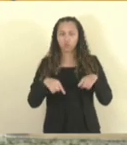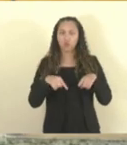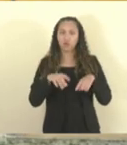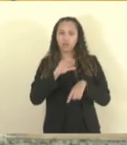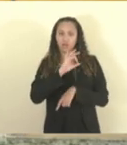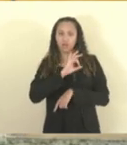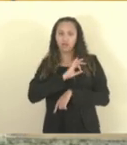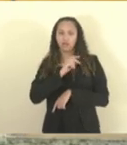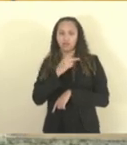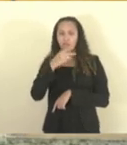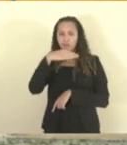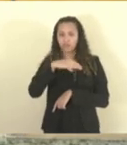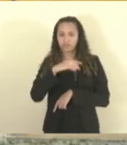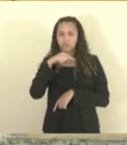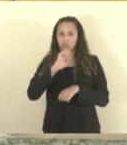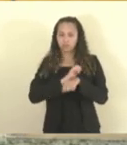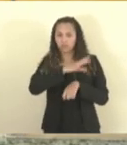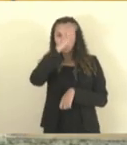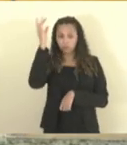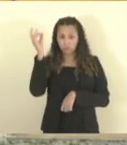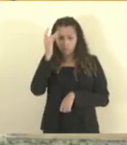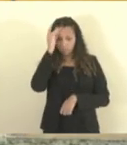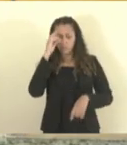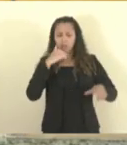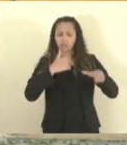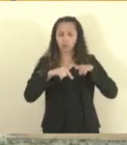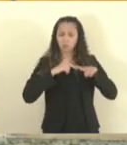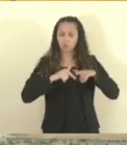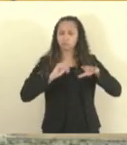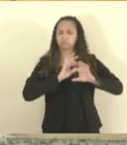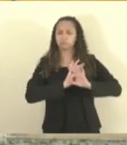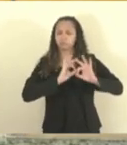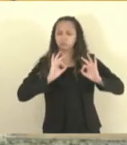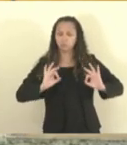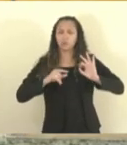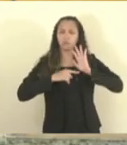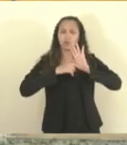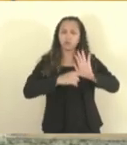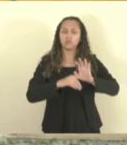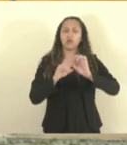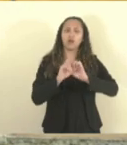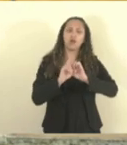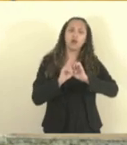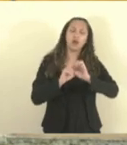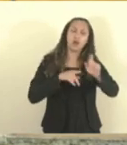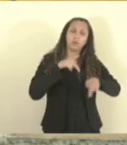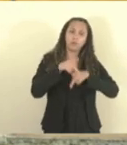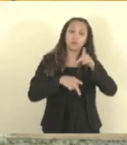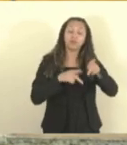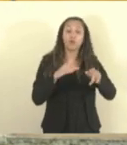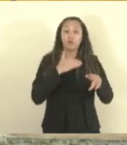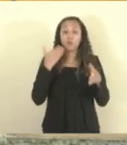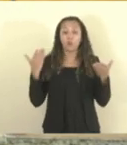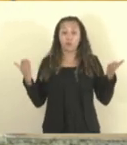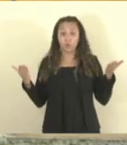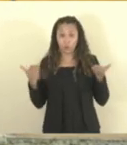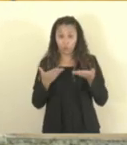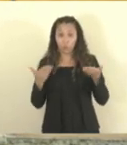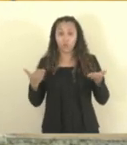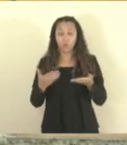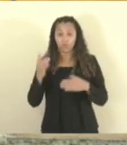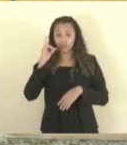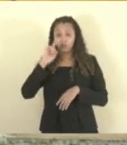Santo, prestou relevante serviço ao nosso Estado, à população do nosso Estado e faleceu nesta data. Que Deus